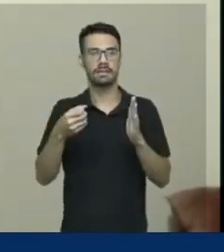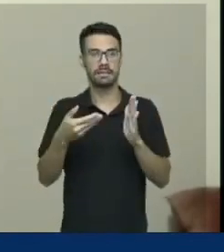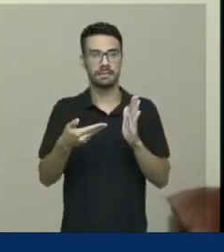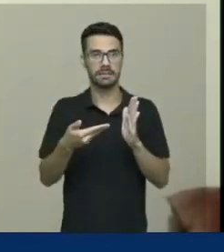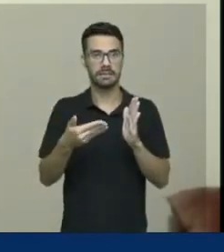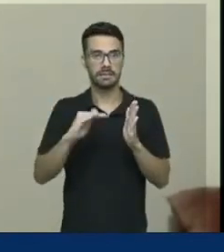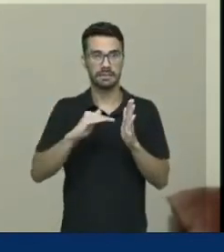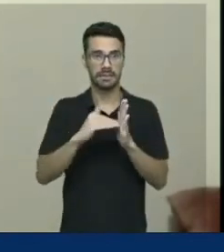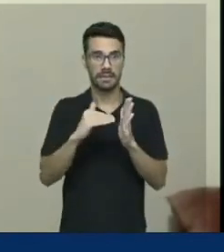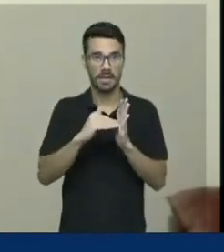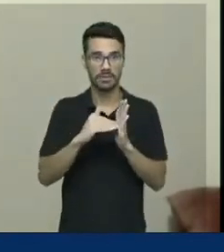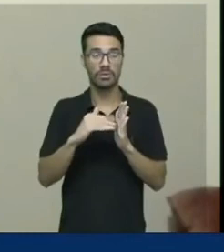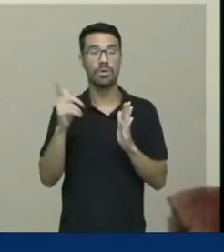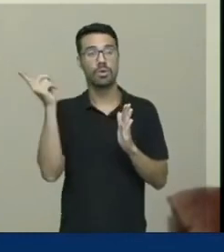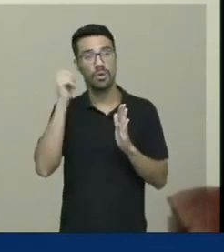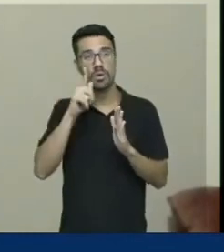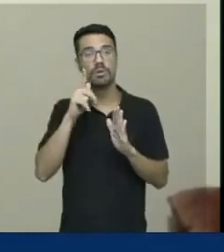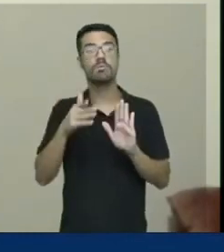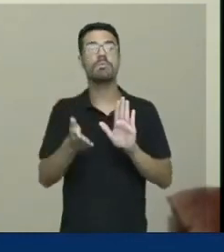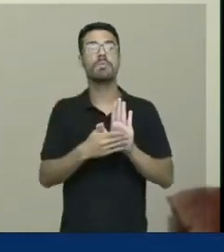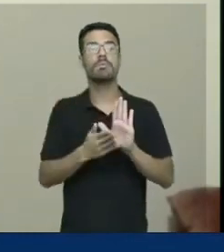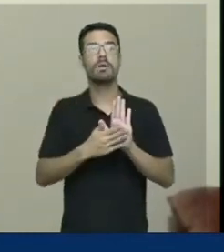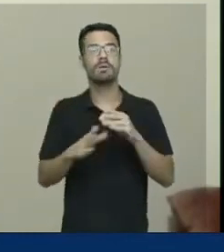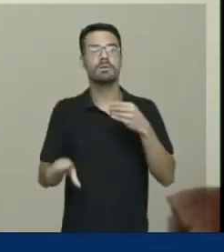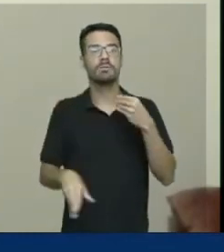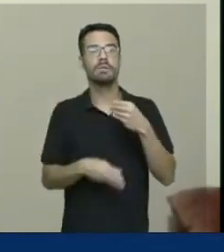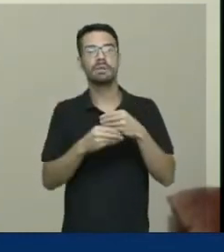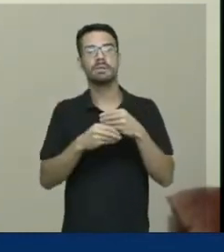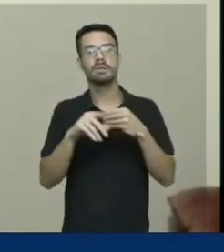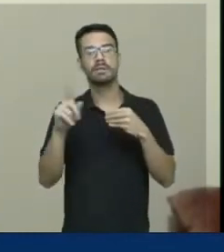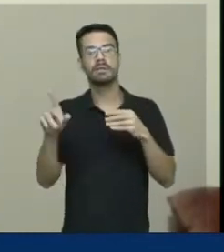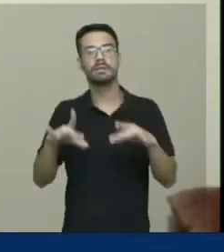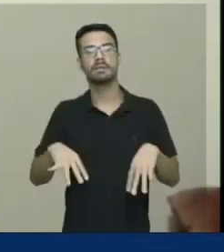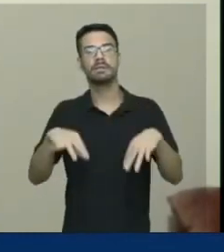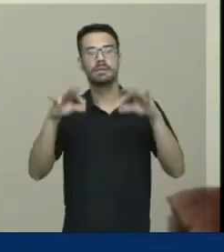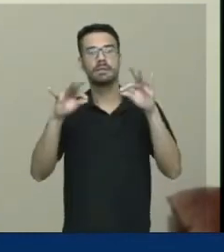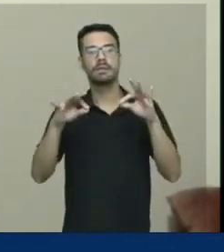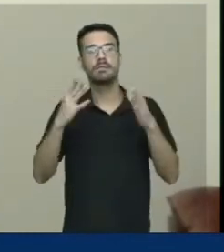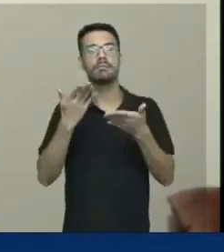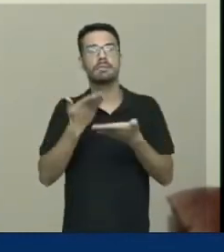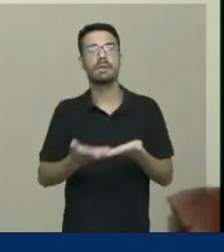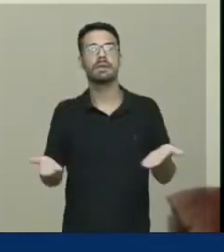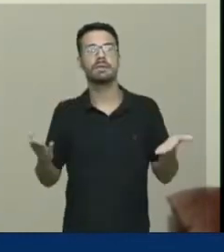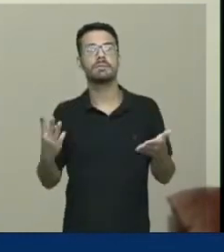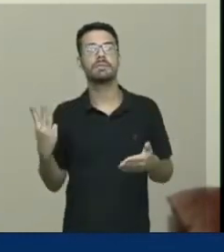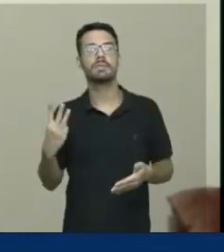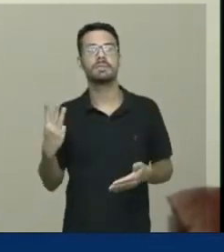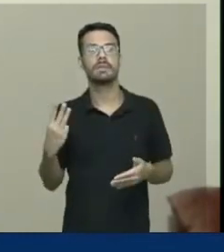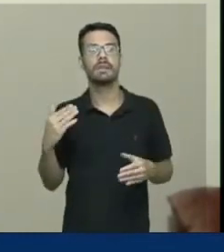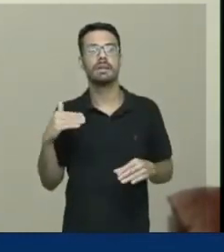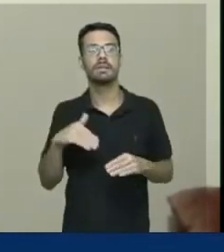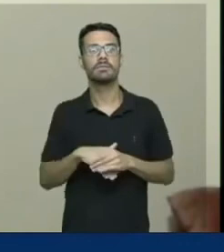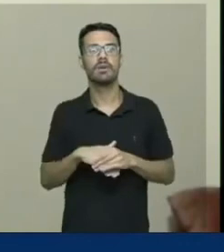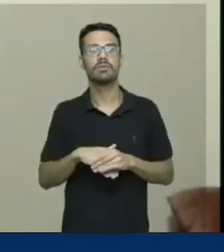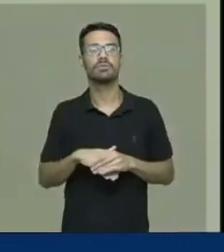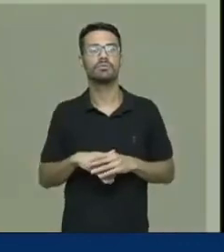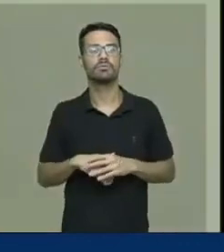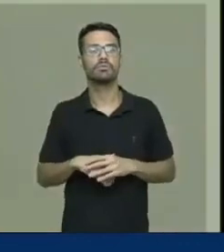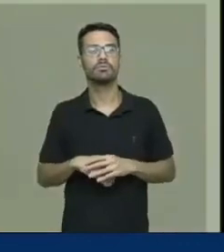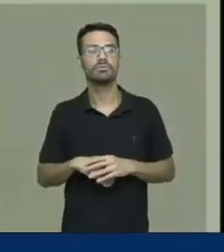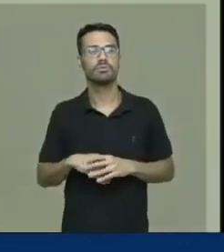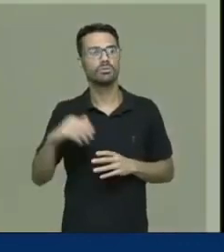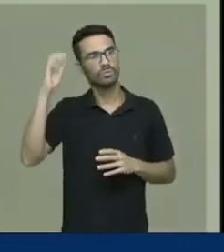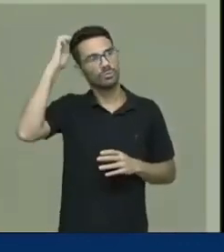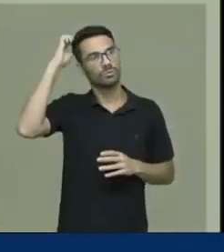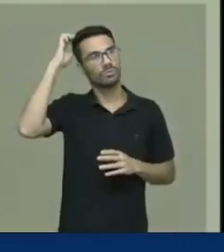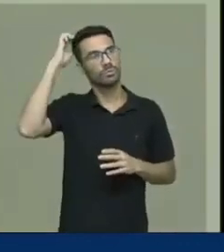uma proposta de emenda de destaque no plenário do Senado, e que perdemos por três votos, os senadores. Então,